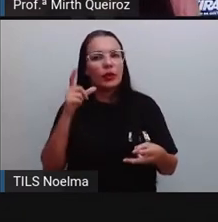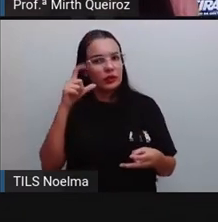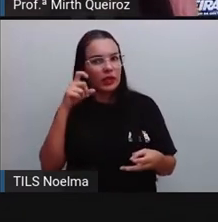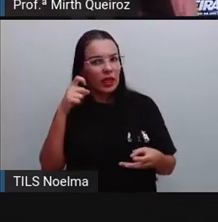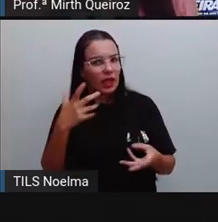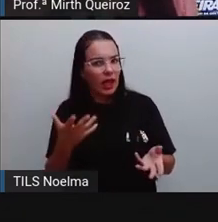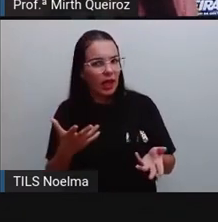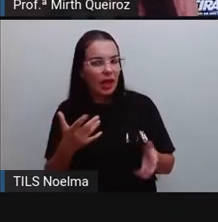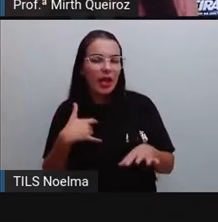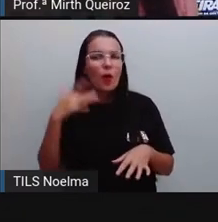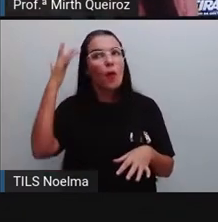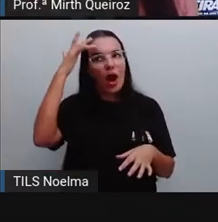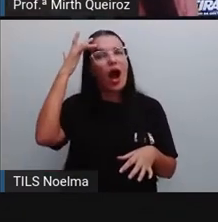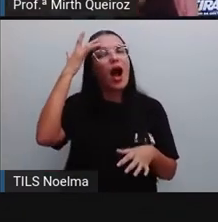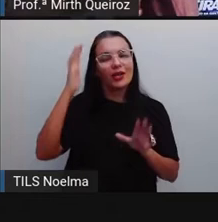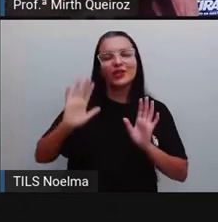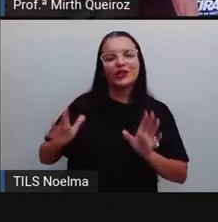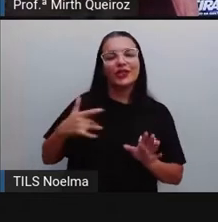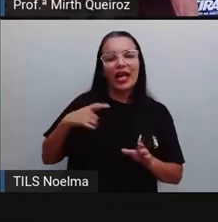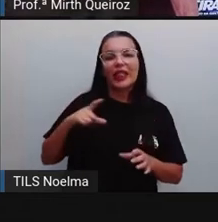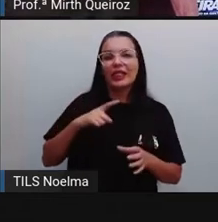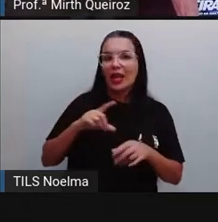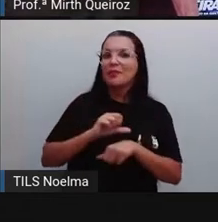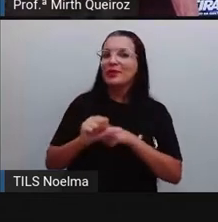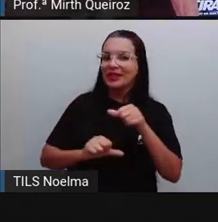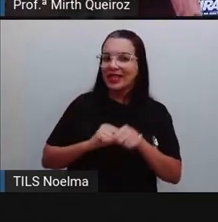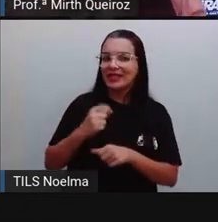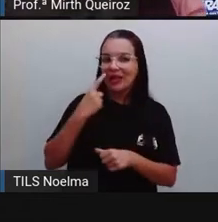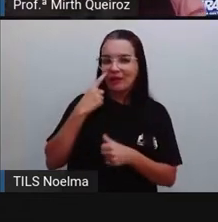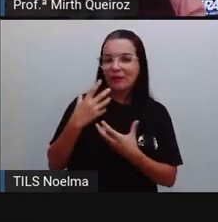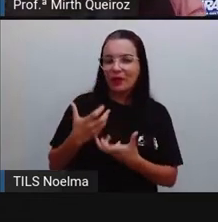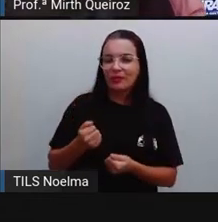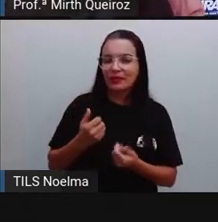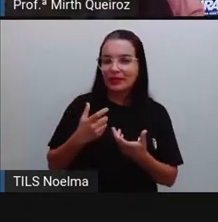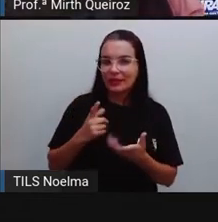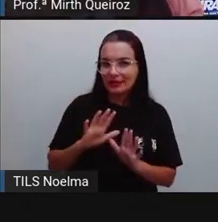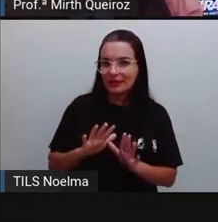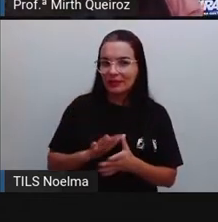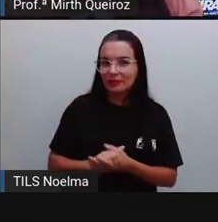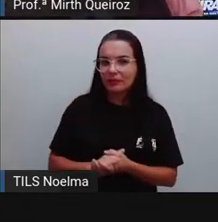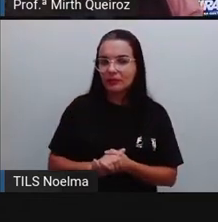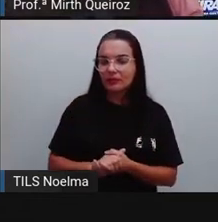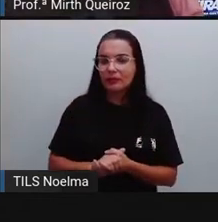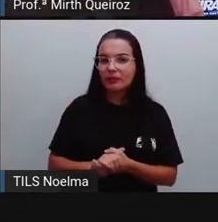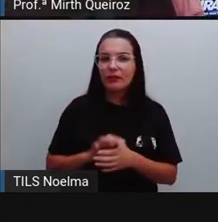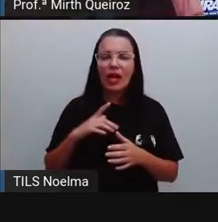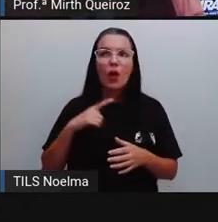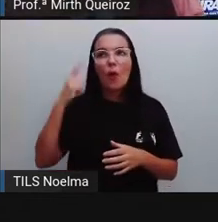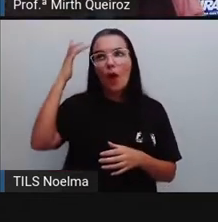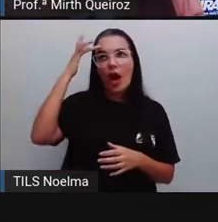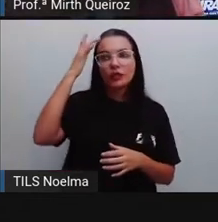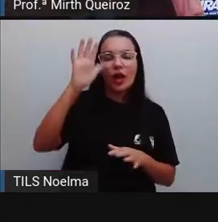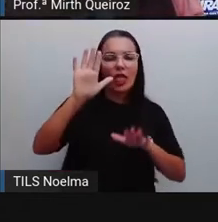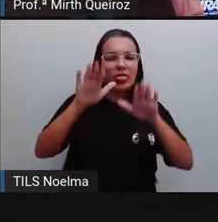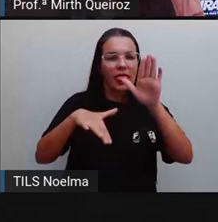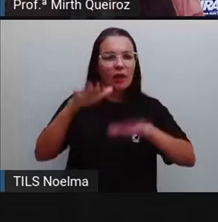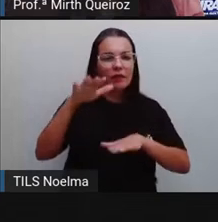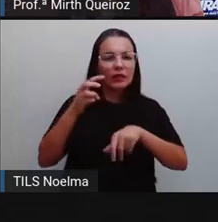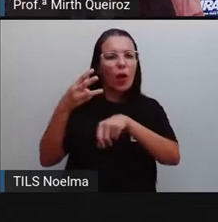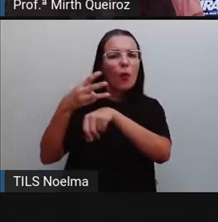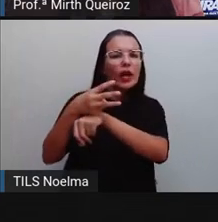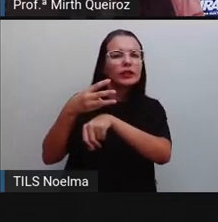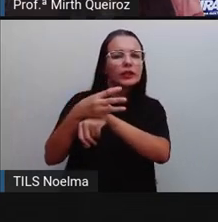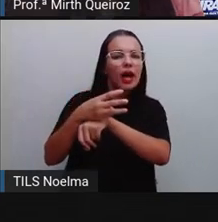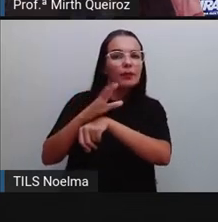mudança. Na minha opinião, eu acredito que teve. Eu acredito que talvez, né? O WhatsApp, ele tenha